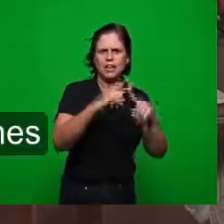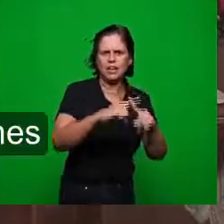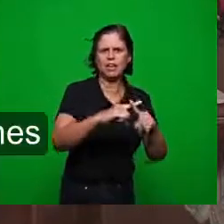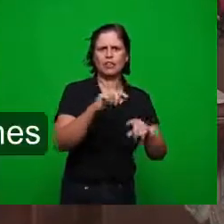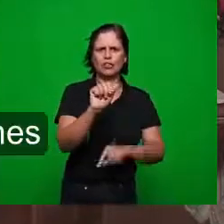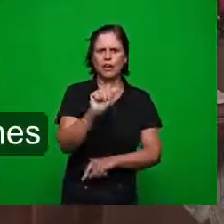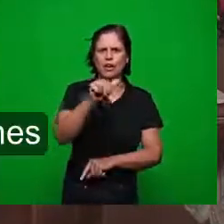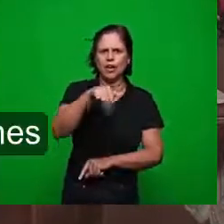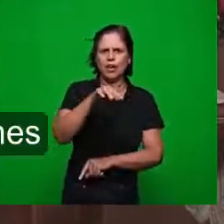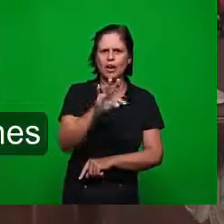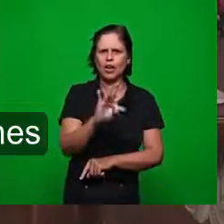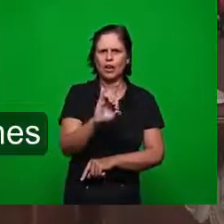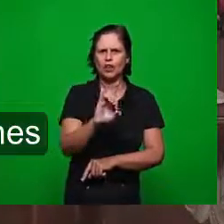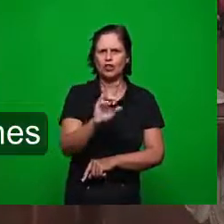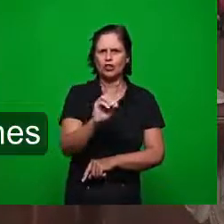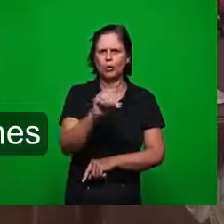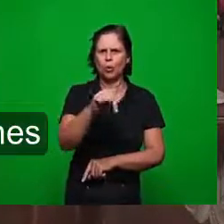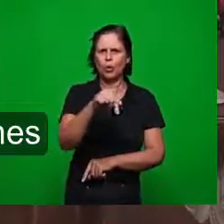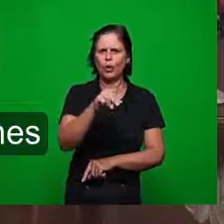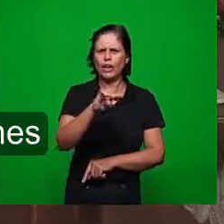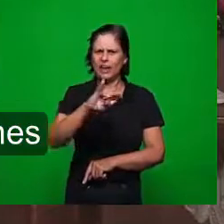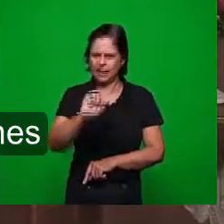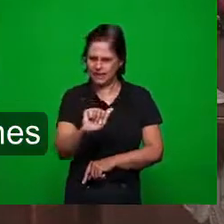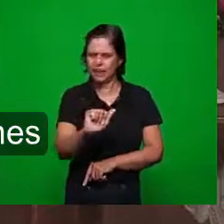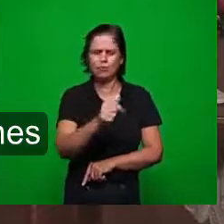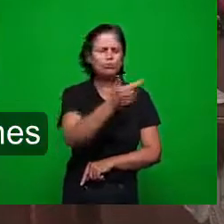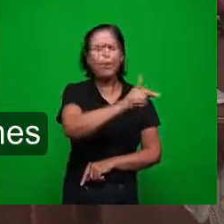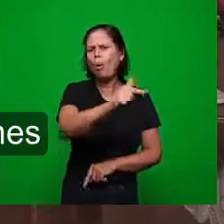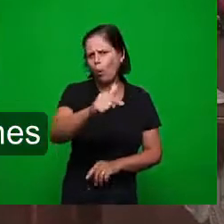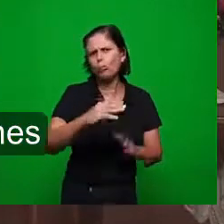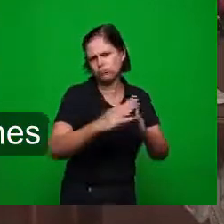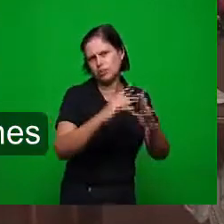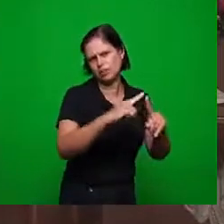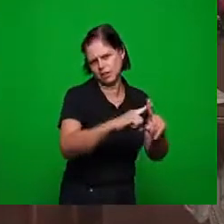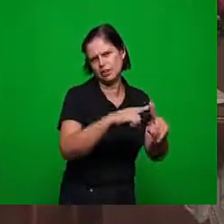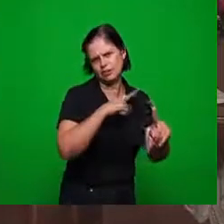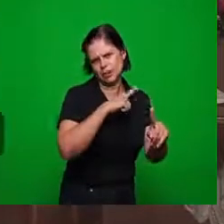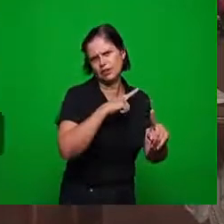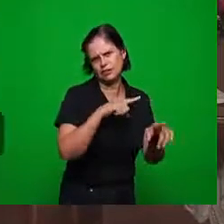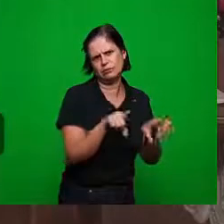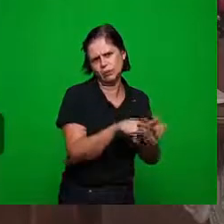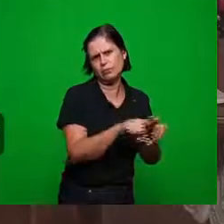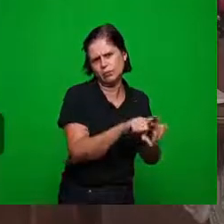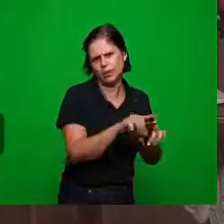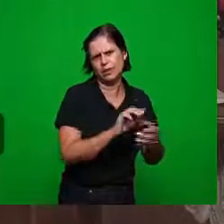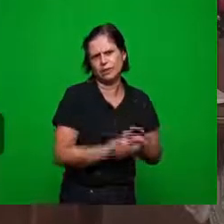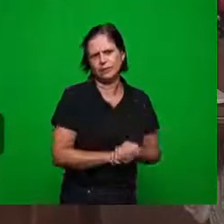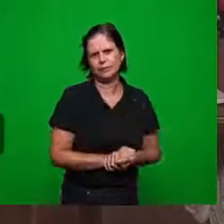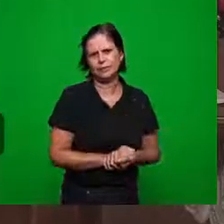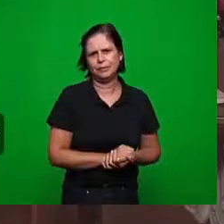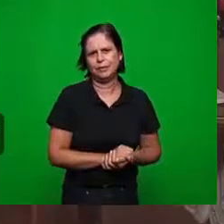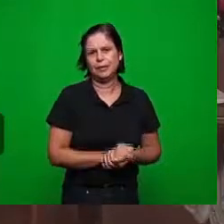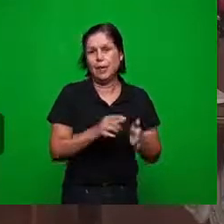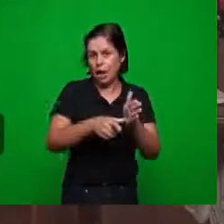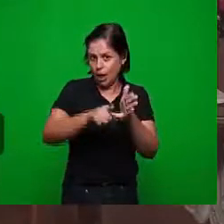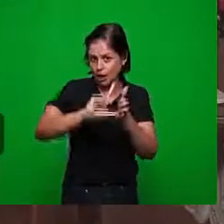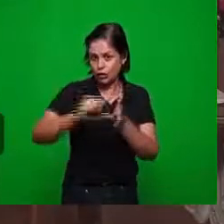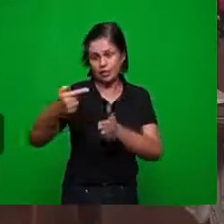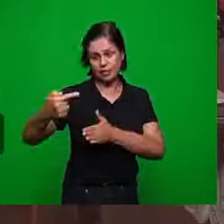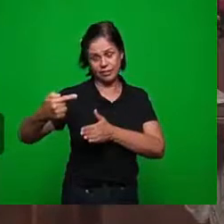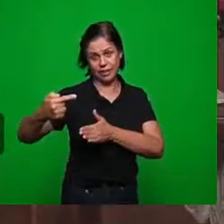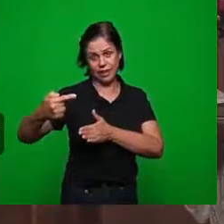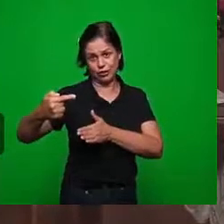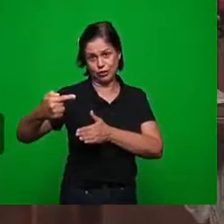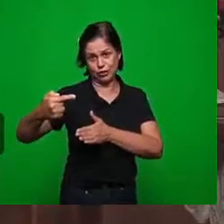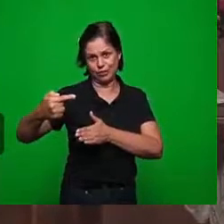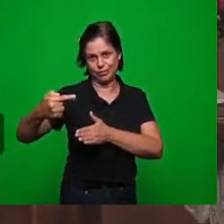foram chamados de cristãos então diversas outras igrejas existiram antes de